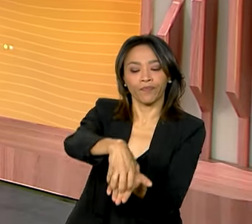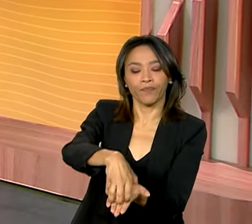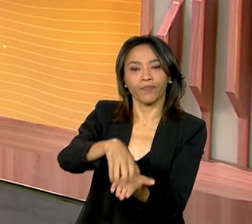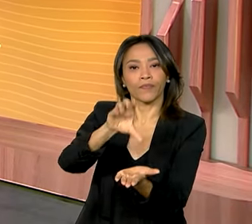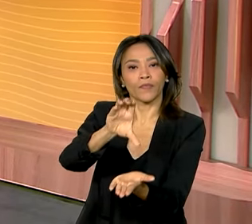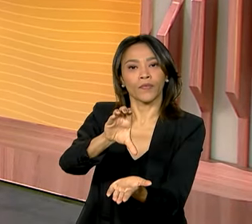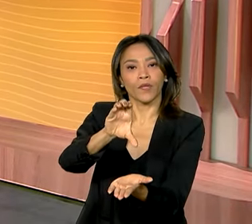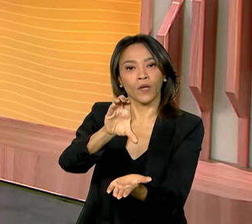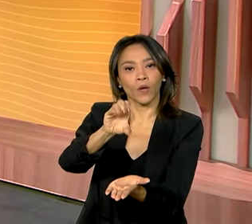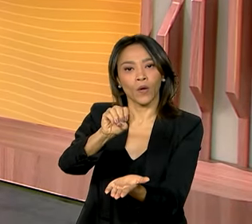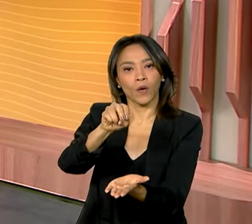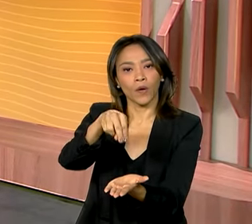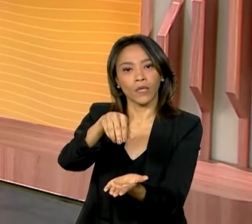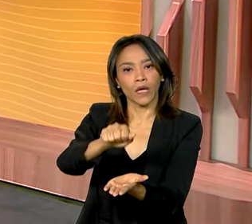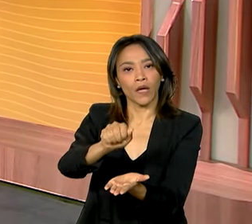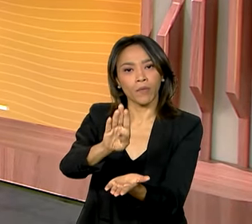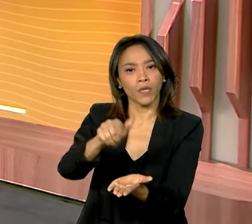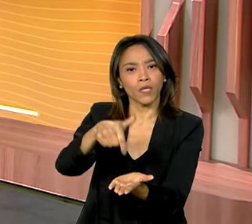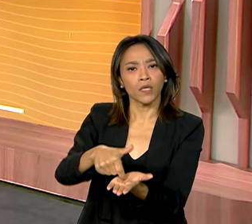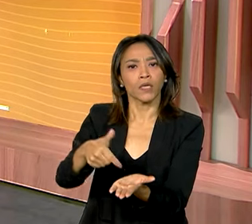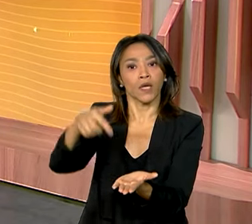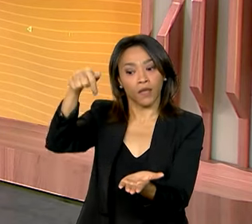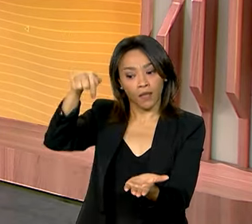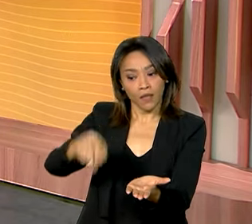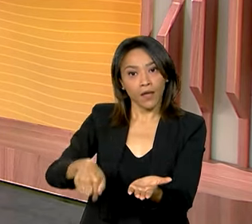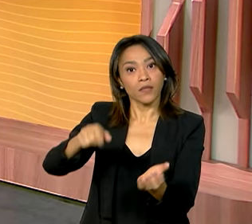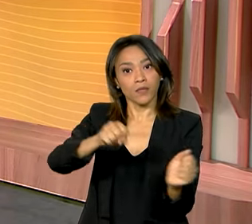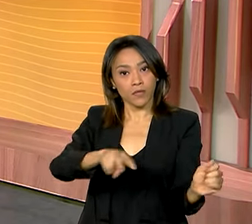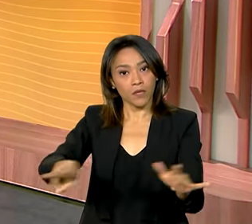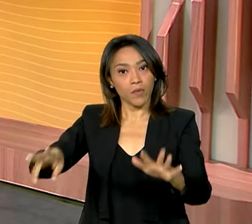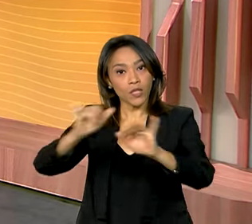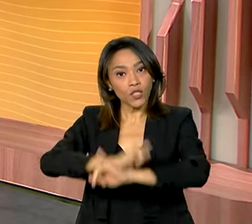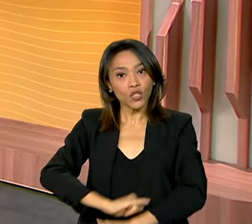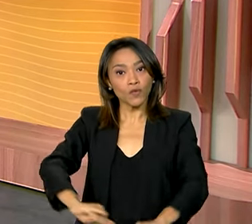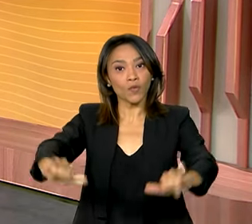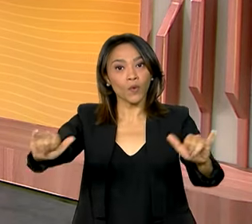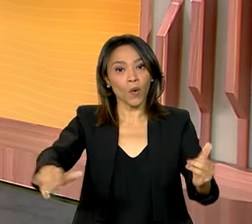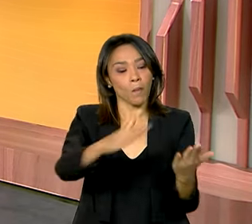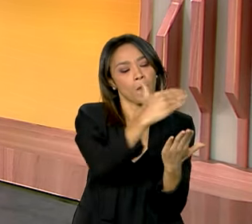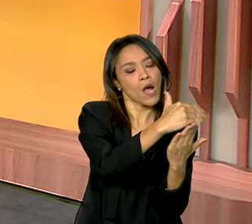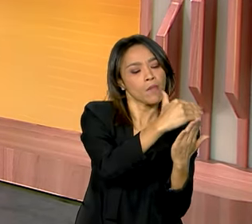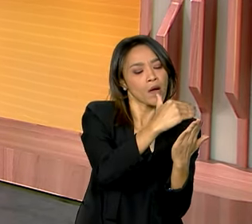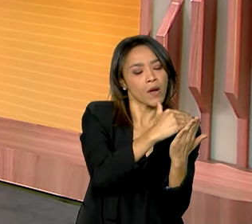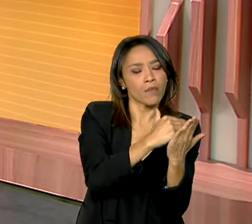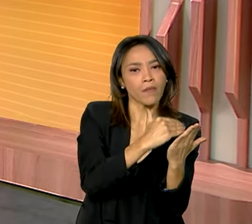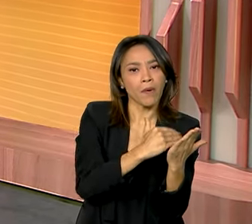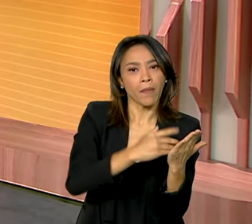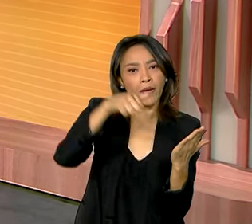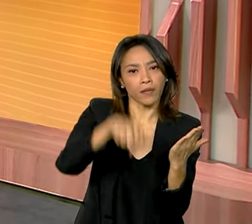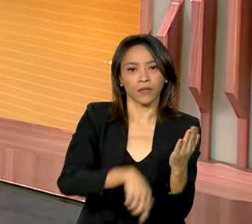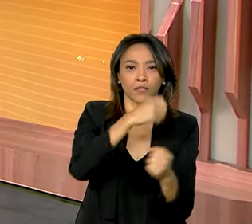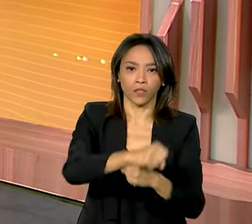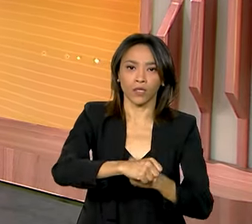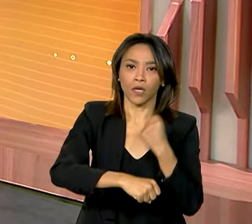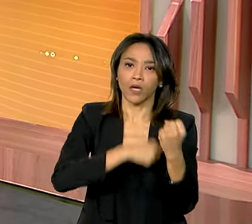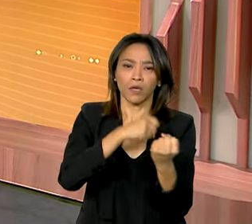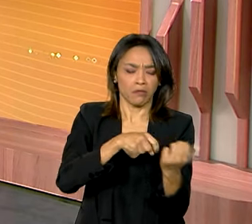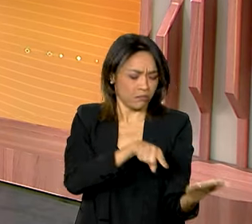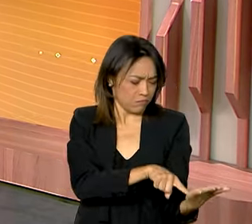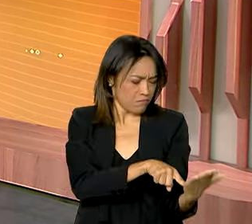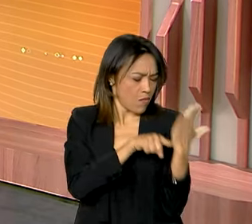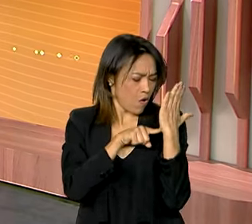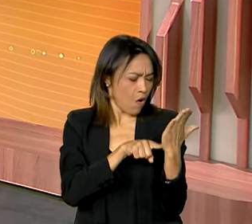Nacional de Abastecimento, publicou nesta semana o Anuário Agrologístico 2024, que mostra